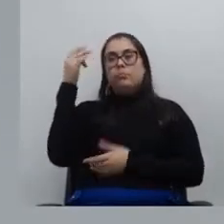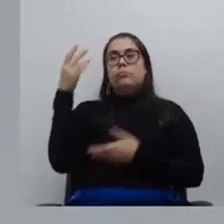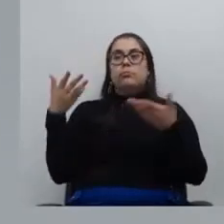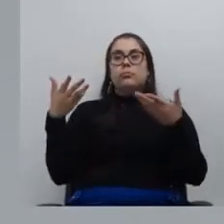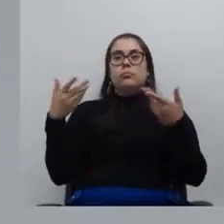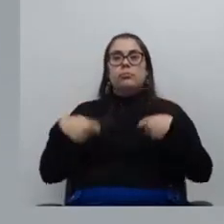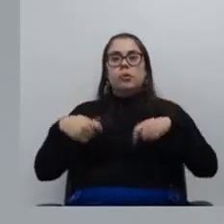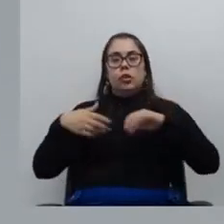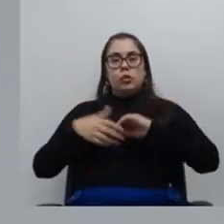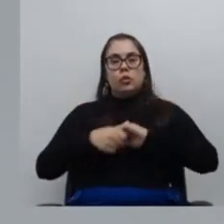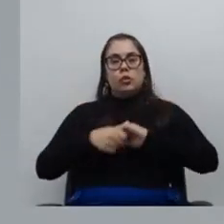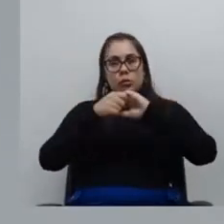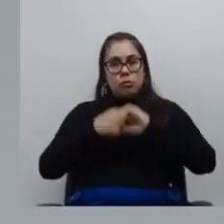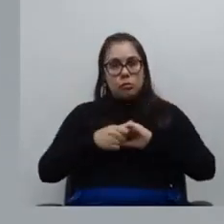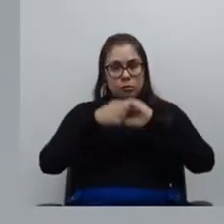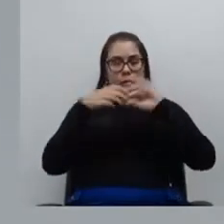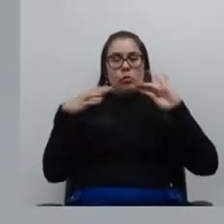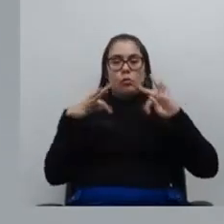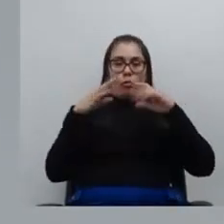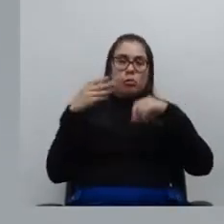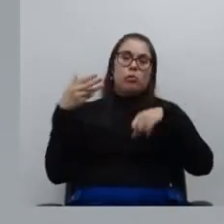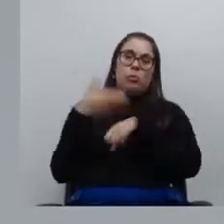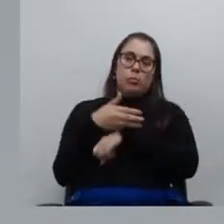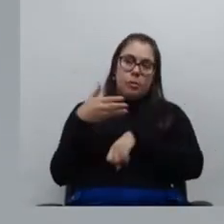extensão a todas e todos que participaram.